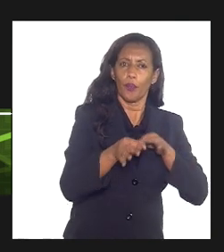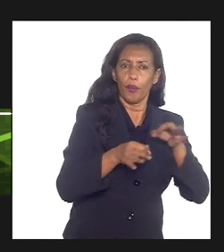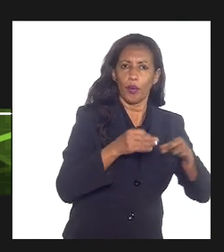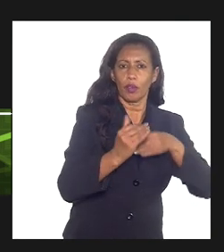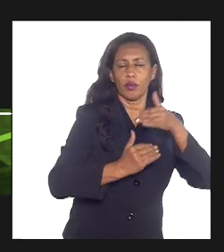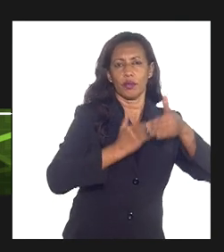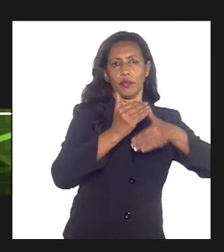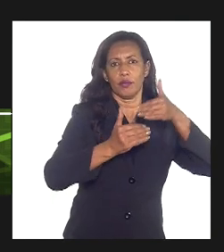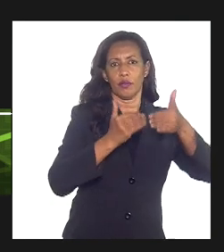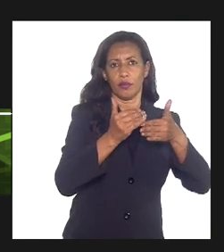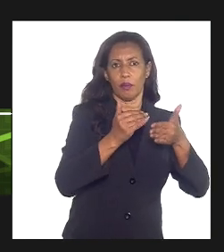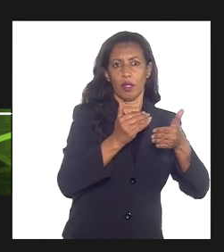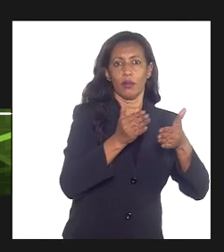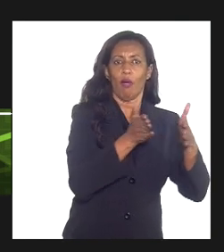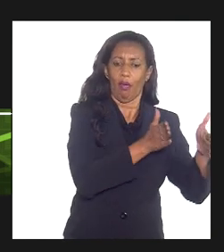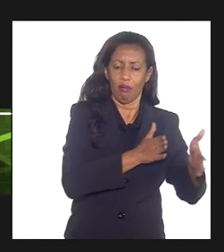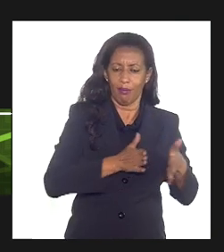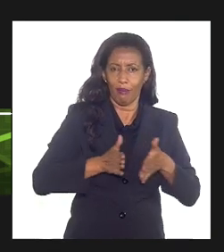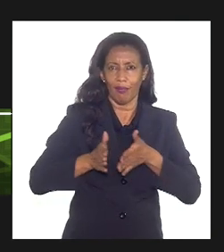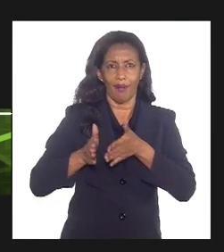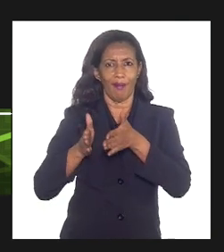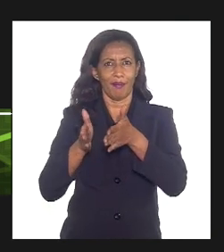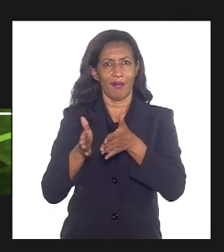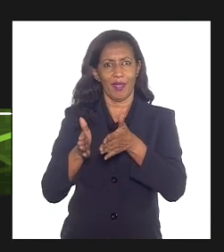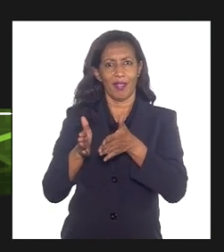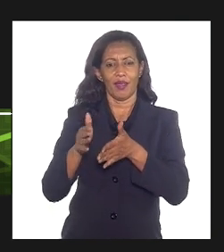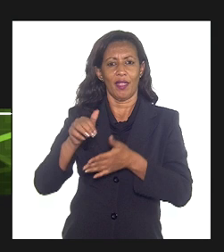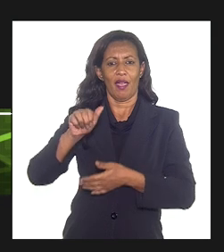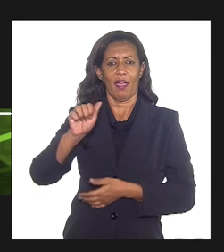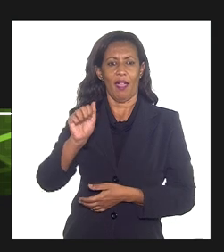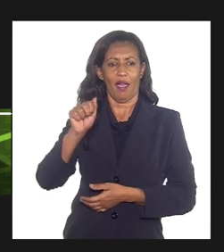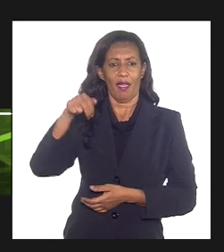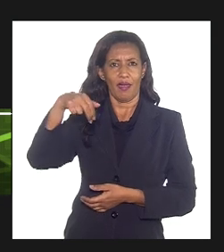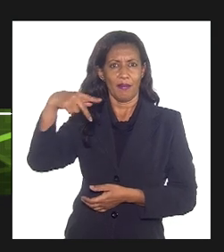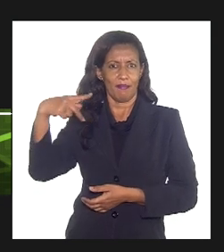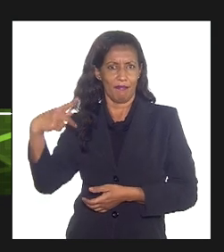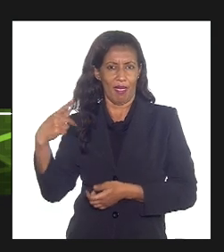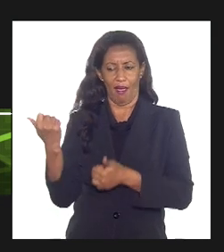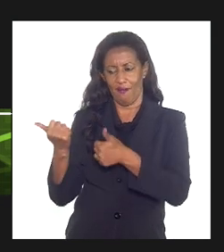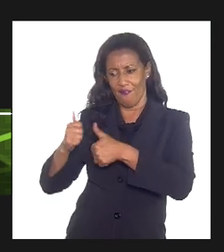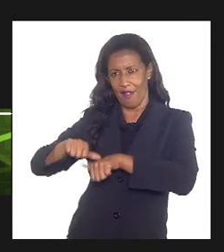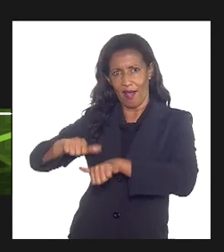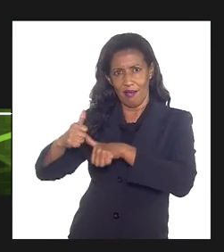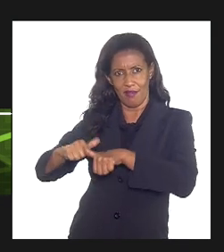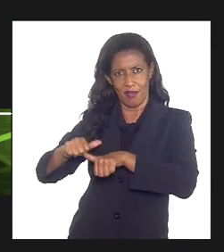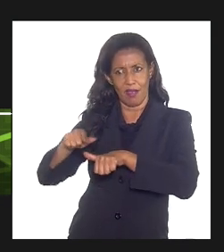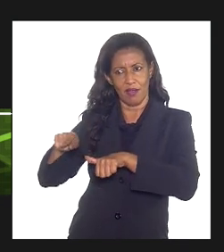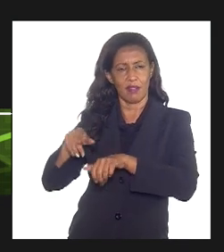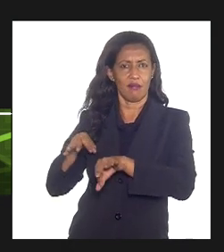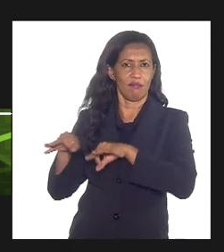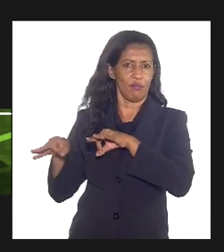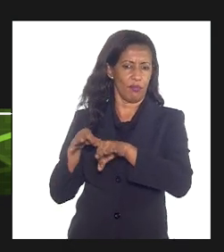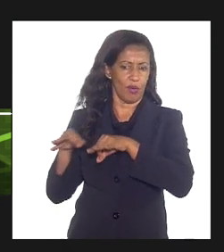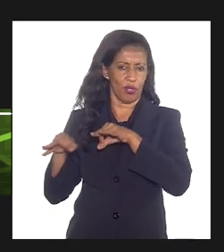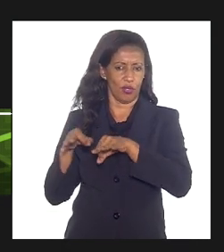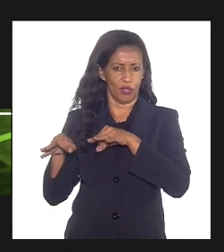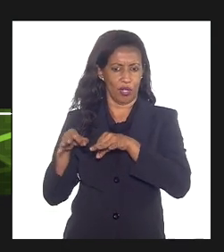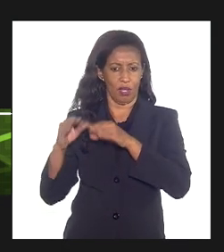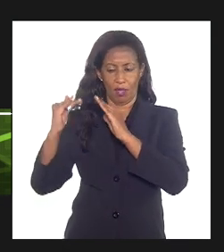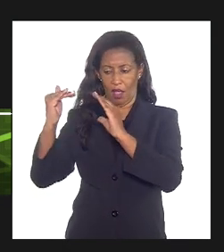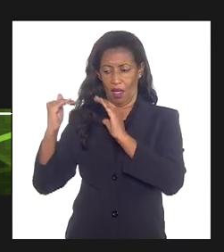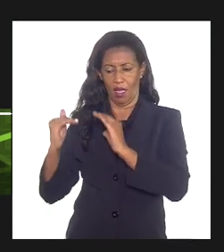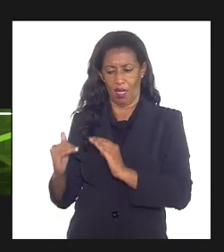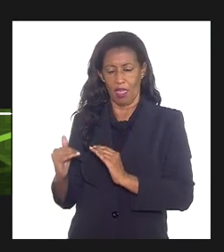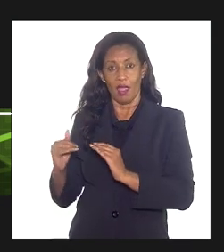encaminhamento para que a ANP avalie esse plano de desenvolvimento, no qual contido o capítulo de abandono, e,